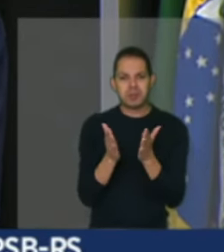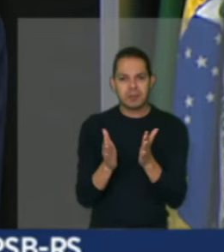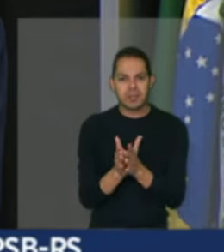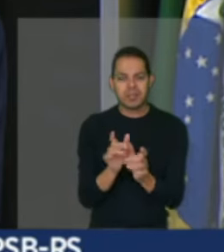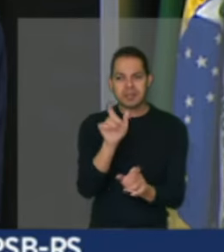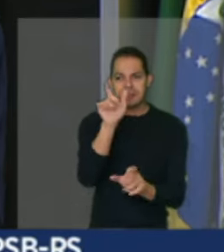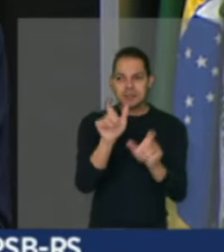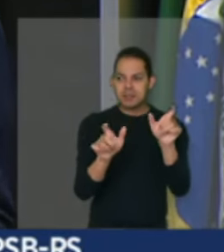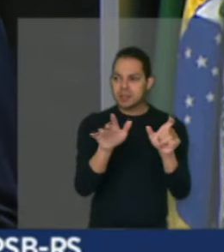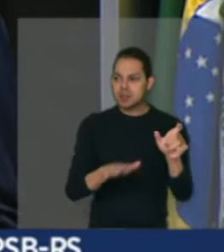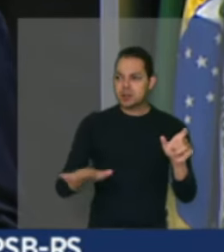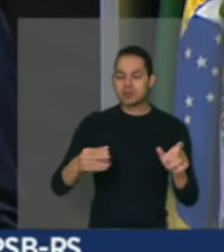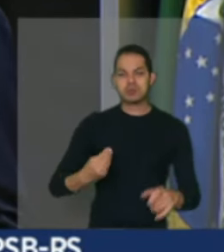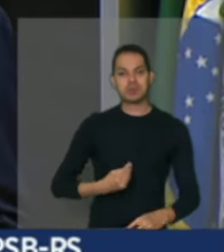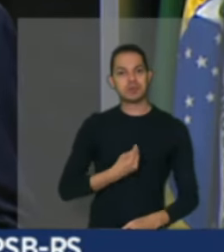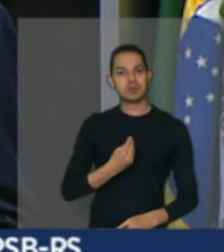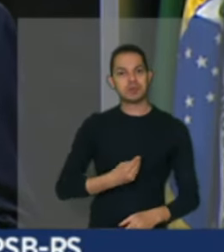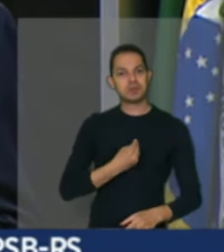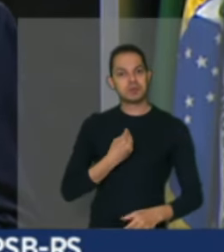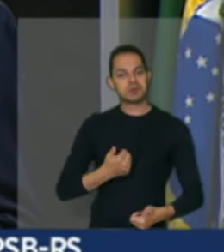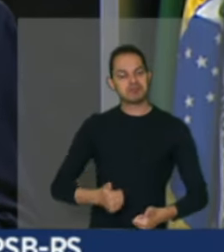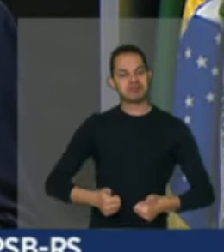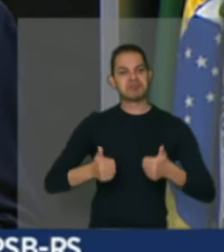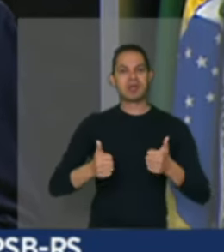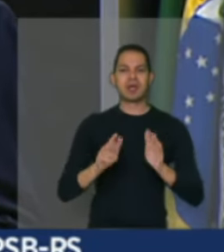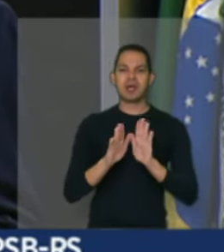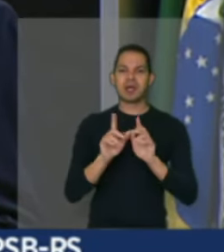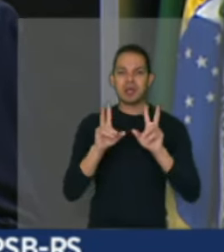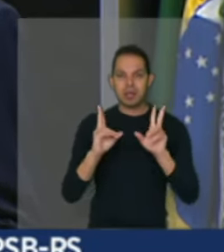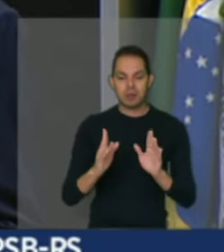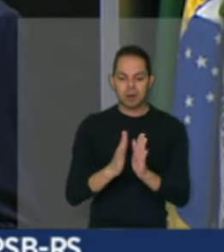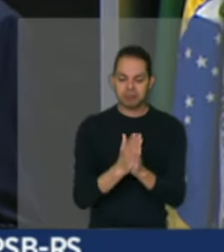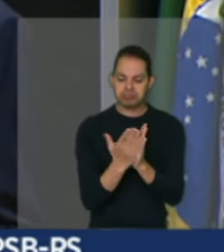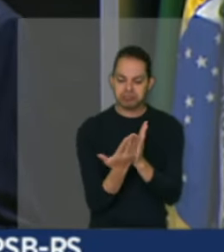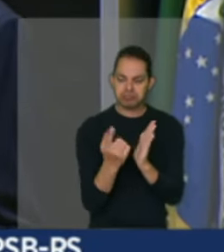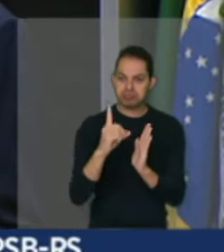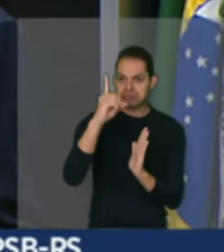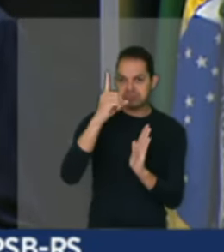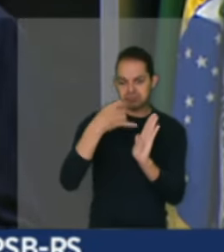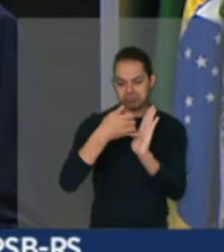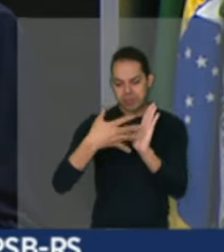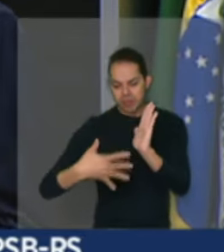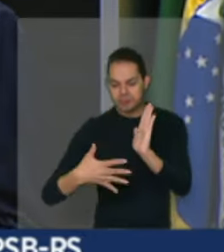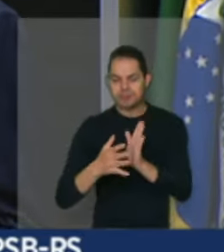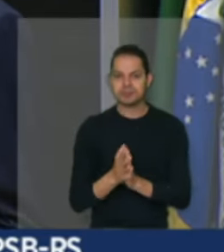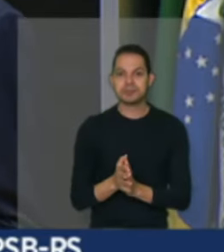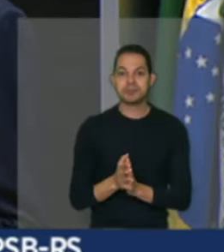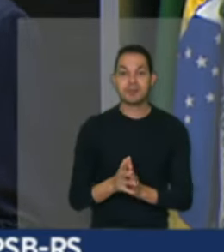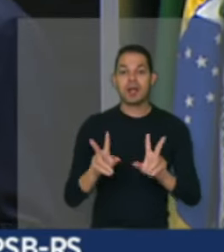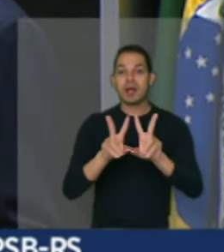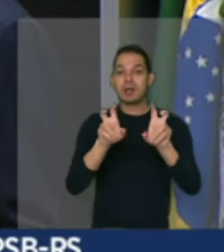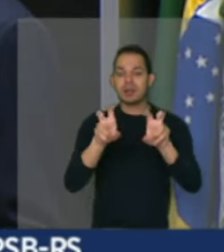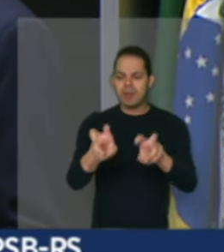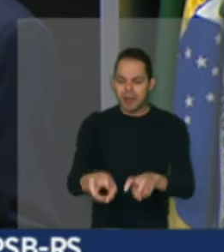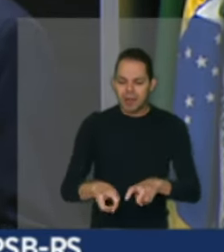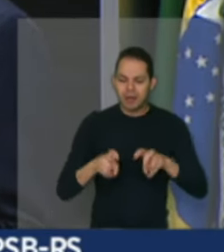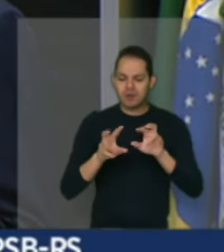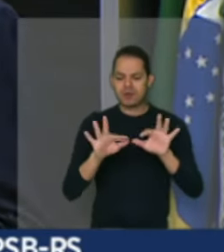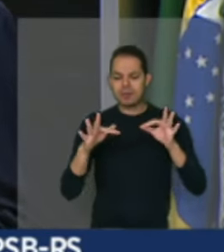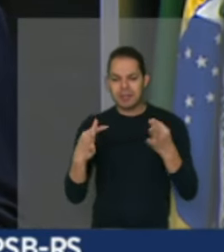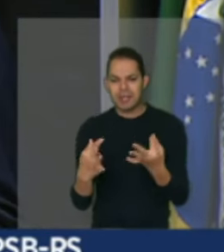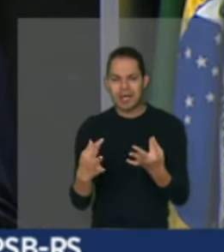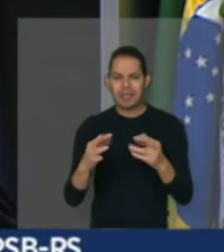abundância, como diz na própria Fílvia. E já que o nosso tema é agricultura familiar e seus desafios, nós